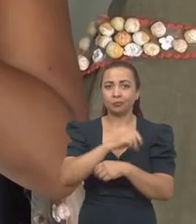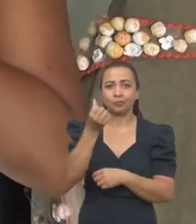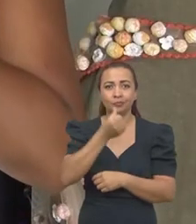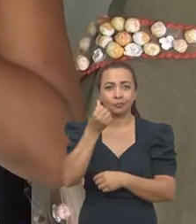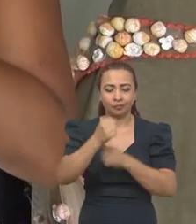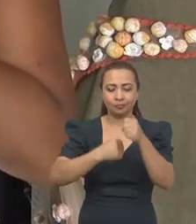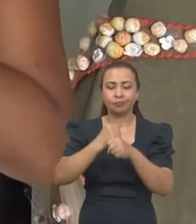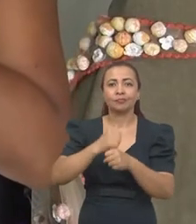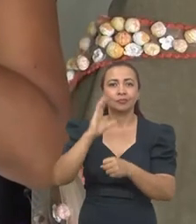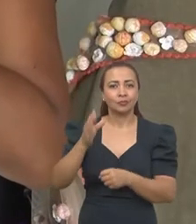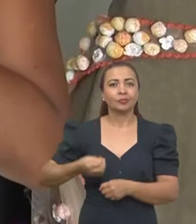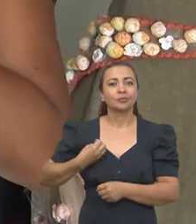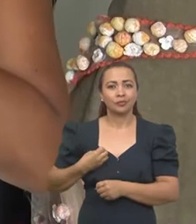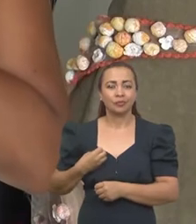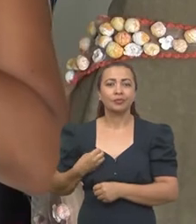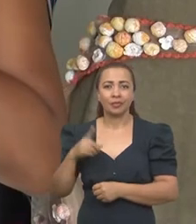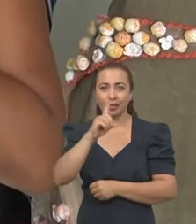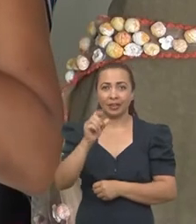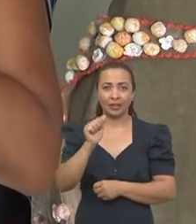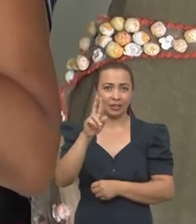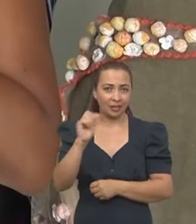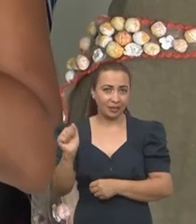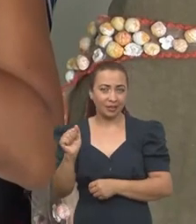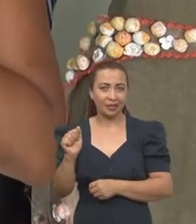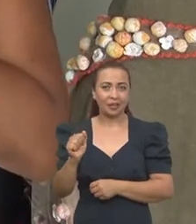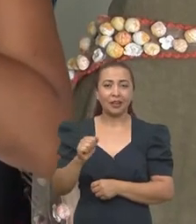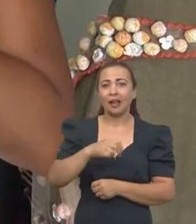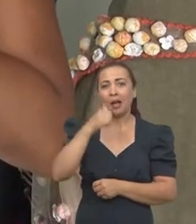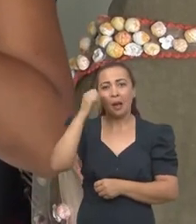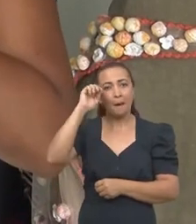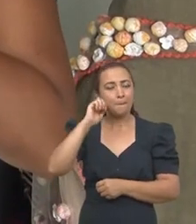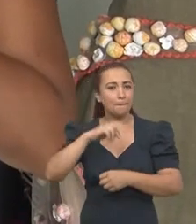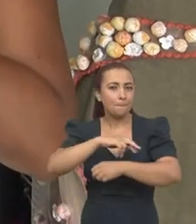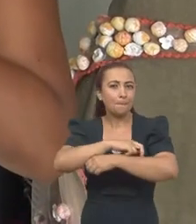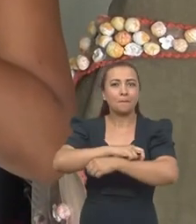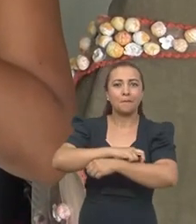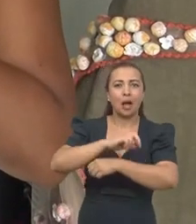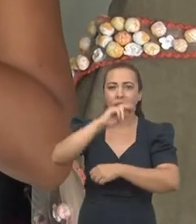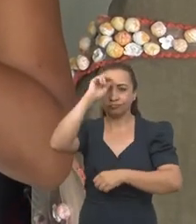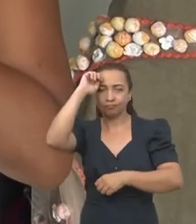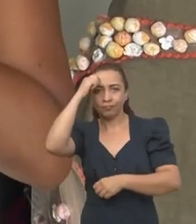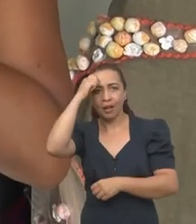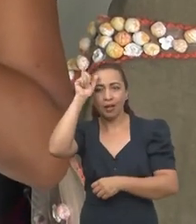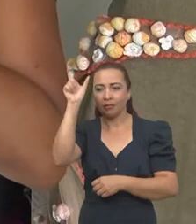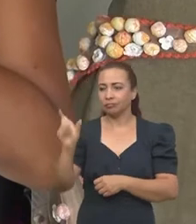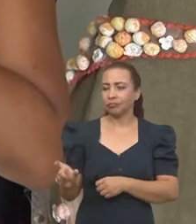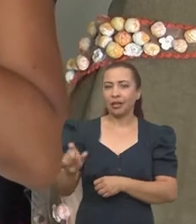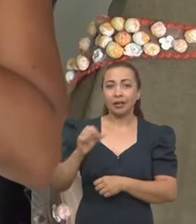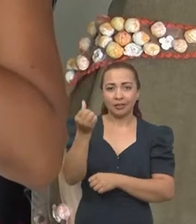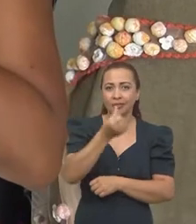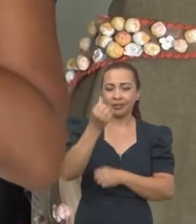já existe no mercado da moda, essa moda autoral preta. E esses seis anos, a gente vem se